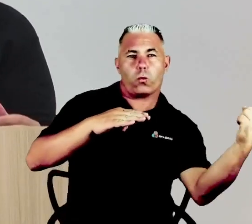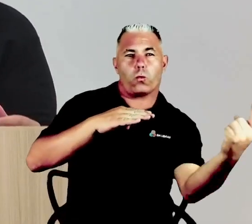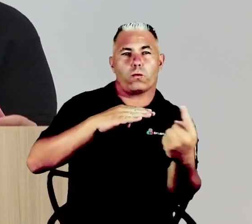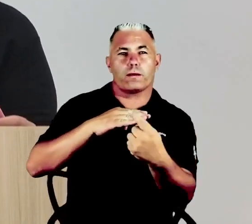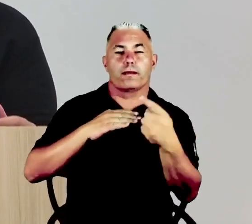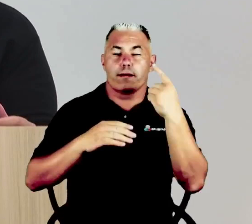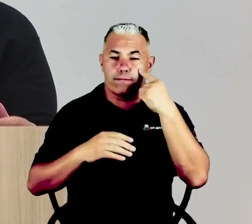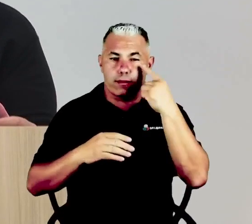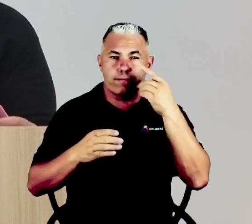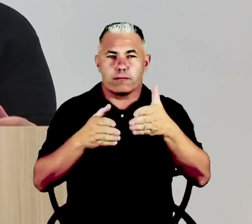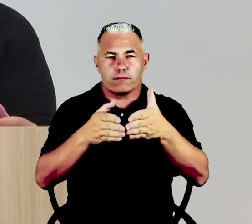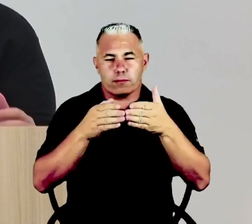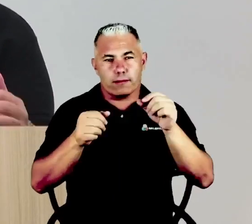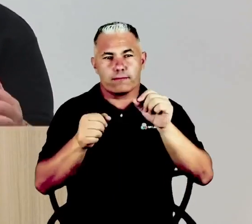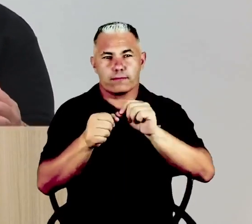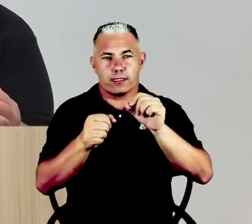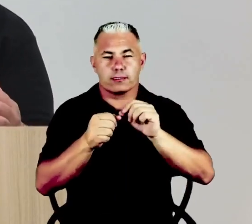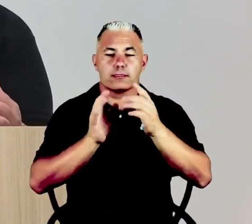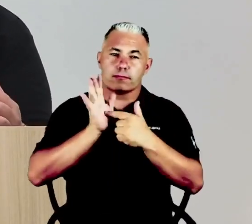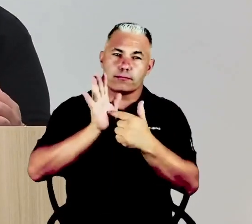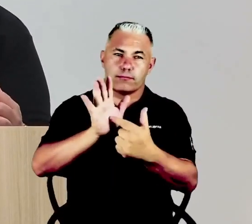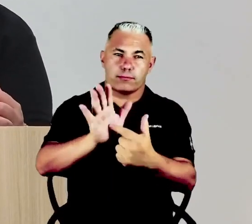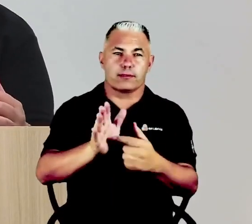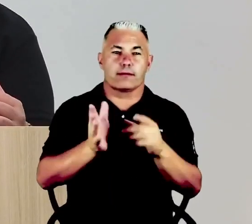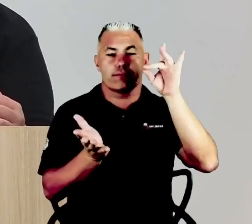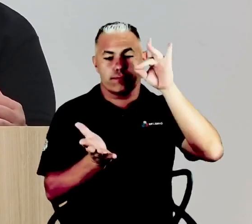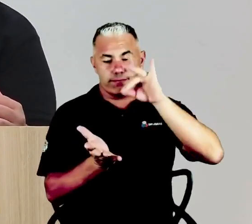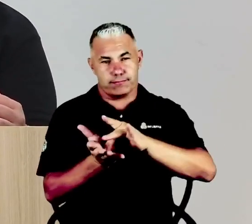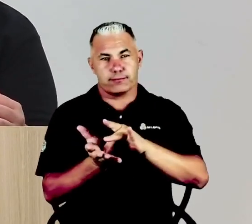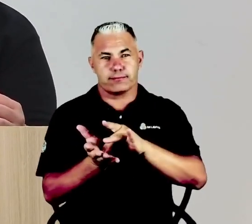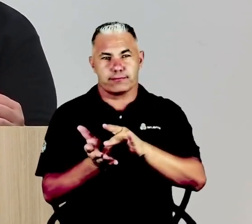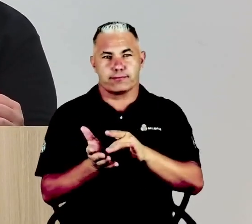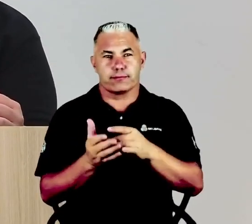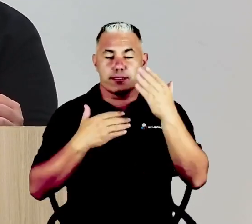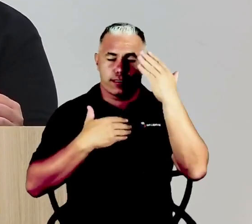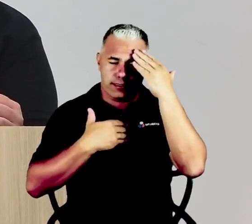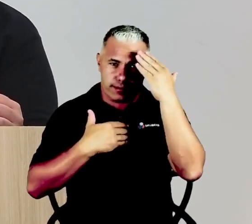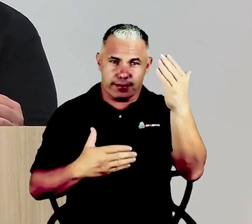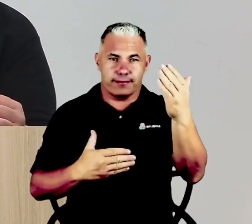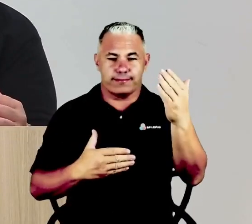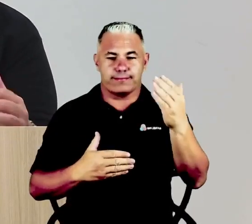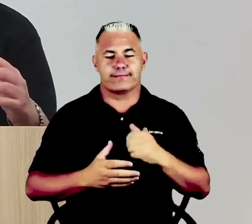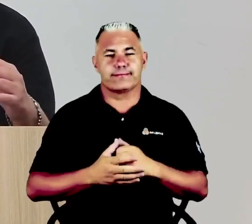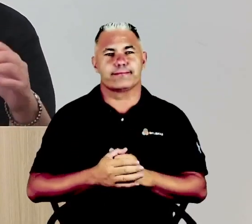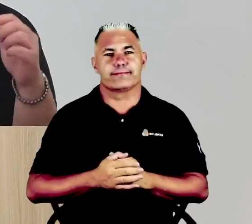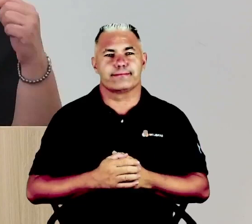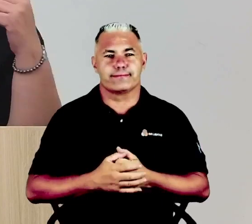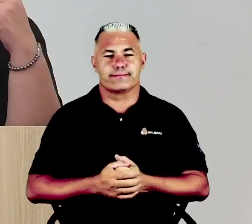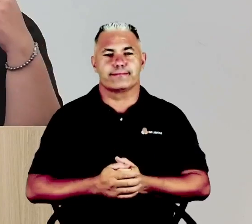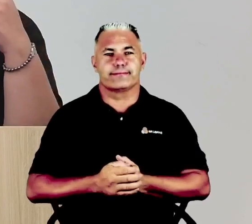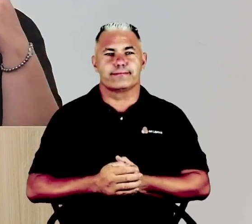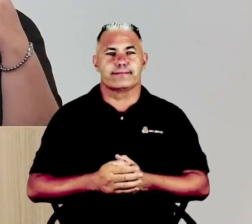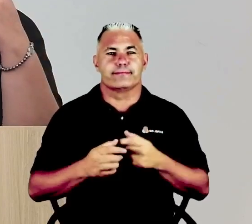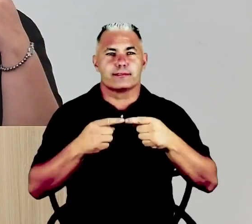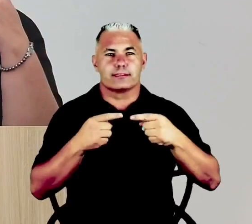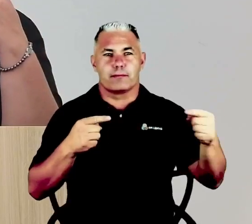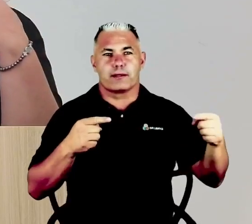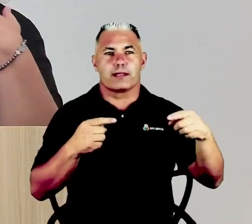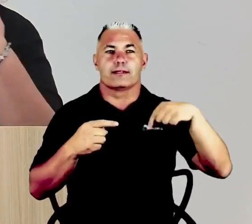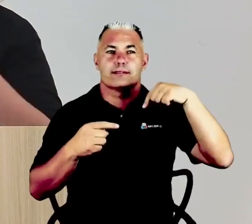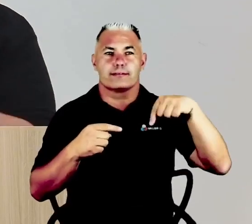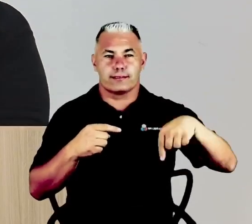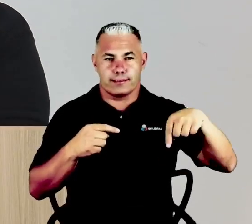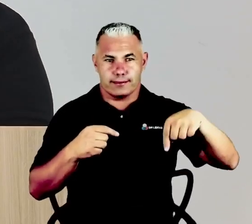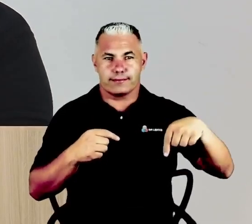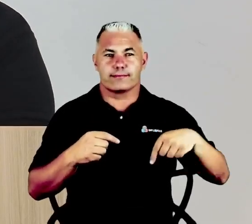essa indicação formalmente, agora dessa vez, já agradeço de antemão. Nessa semana, estaremos lá